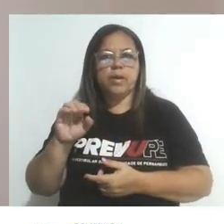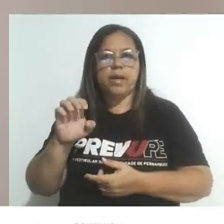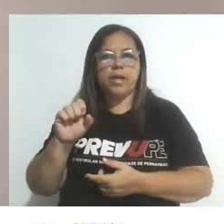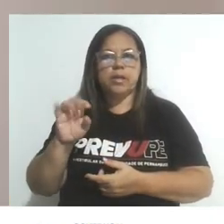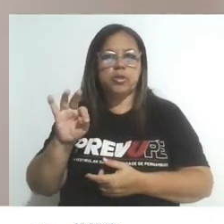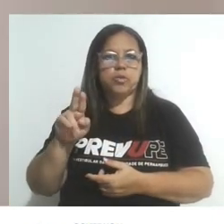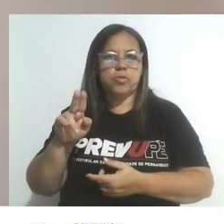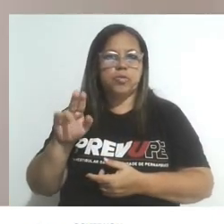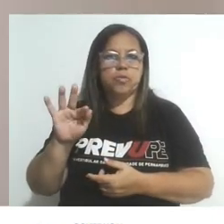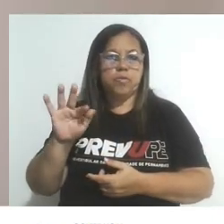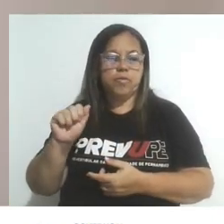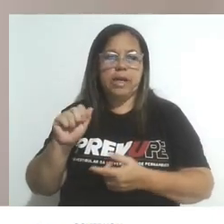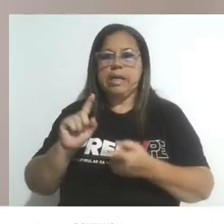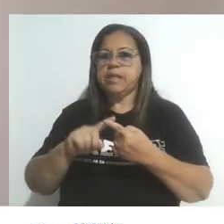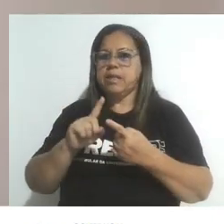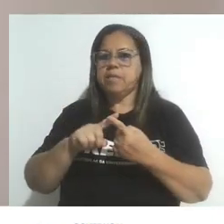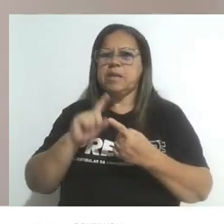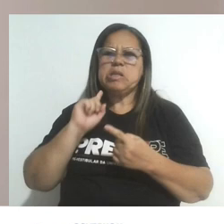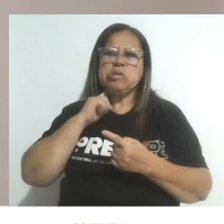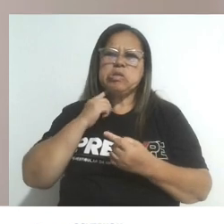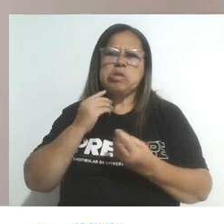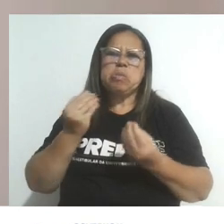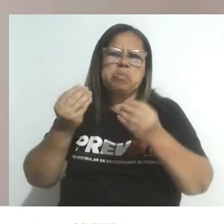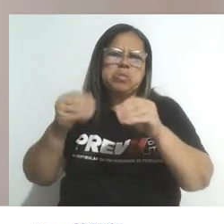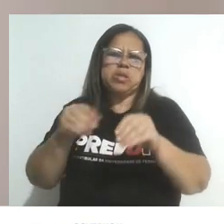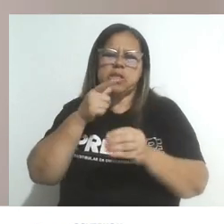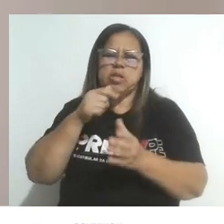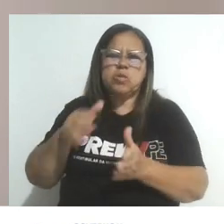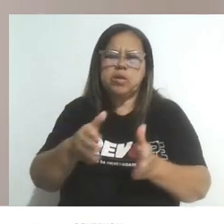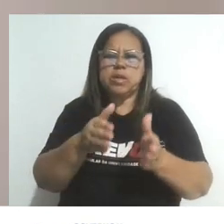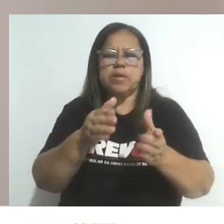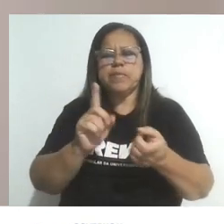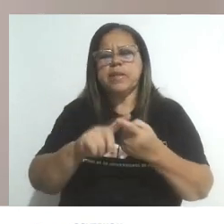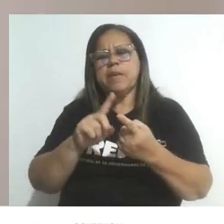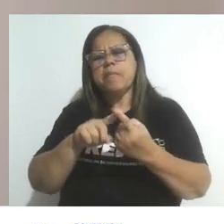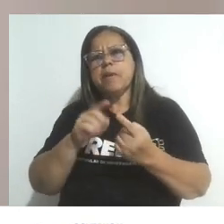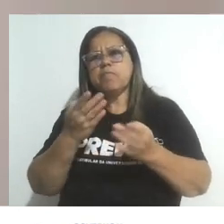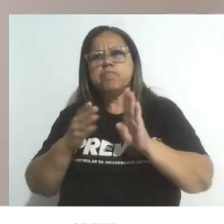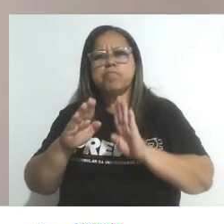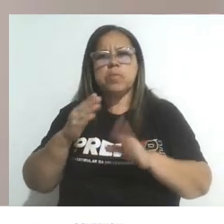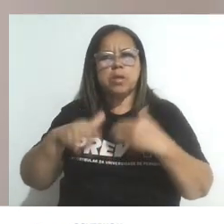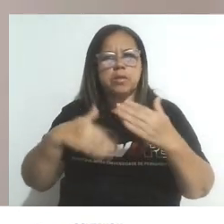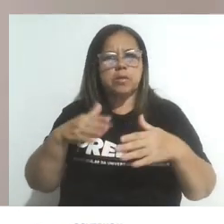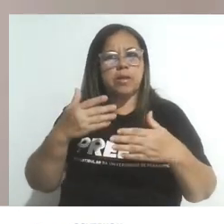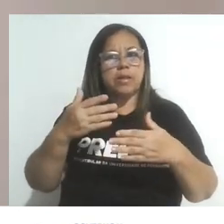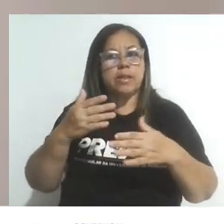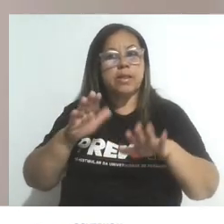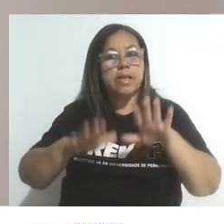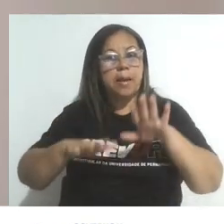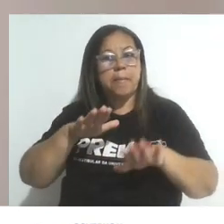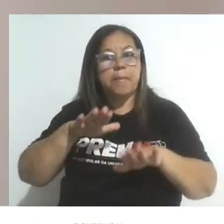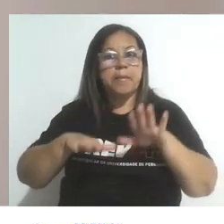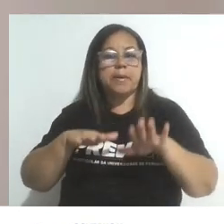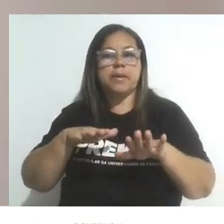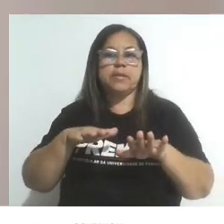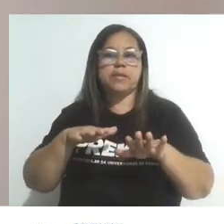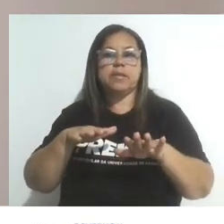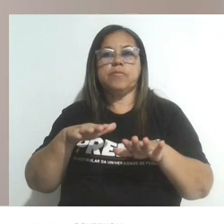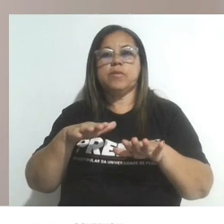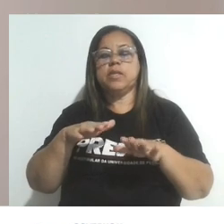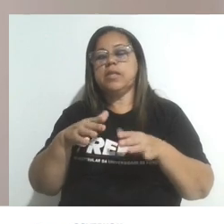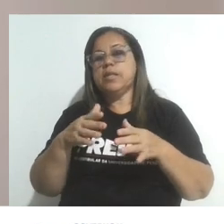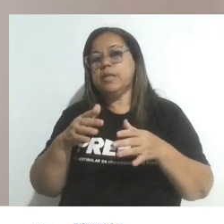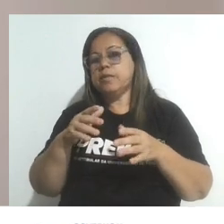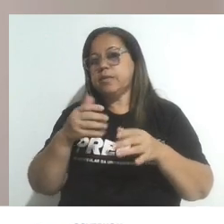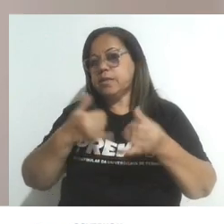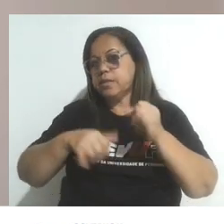rios. Também, no contexto biológico, muitos processos dependem do equilíbrio químico, como é o caso da regulação do pH no